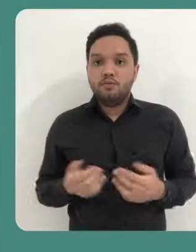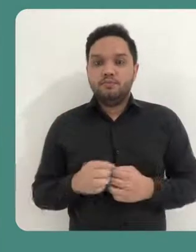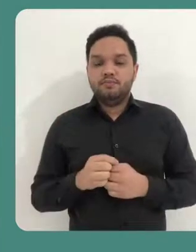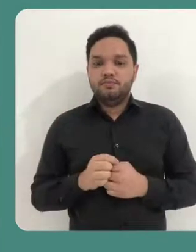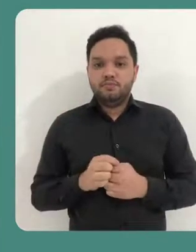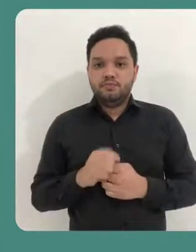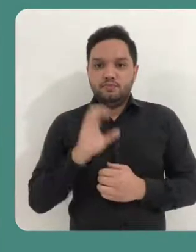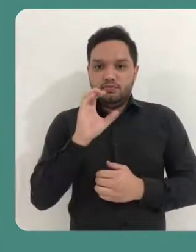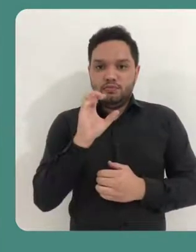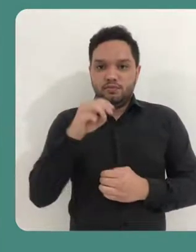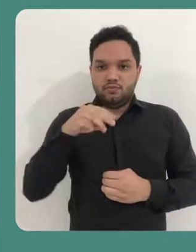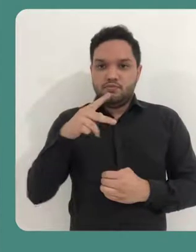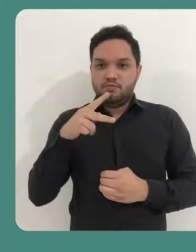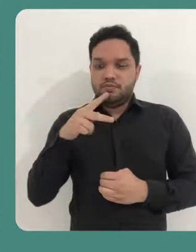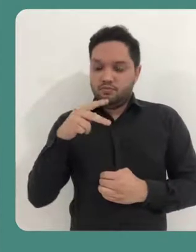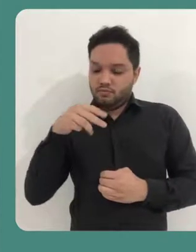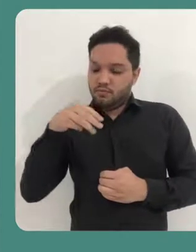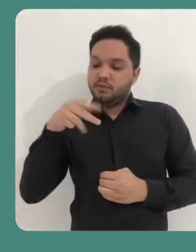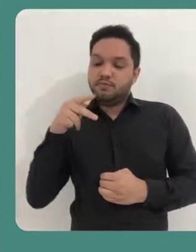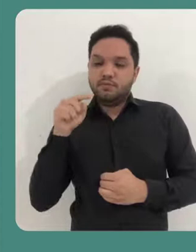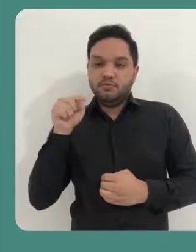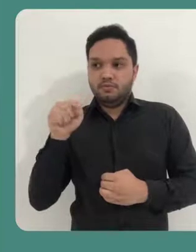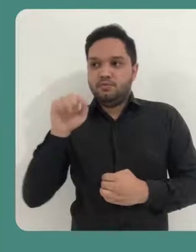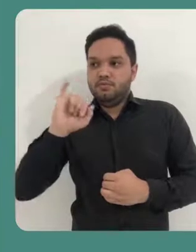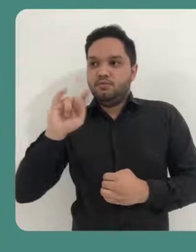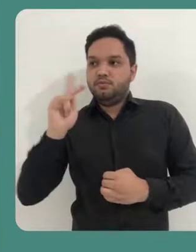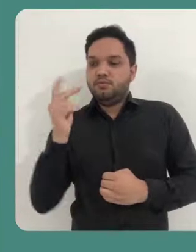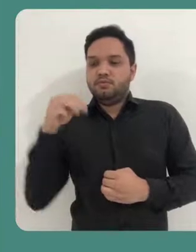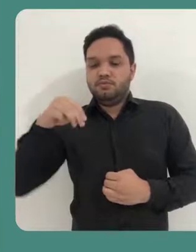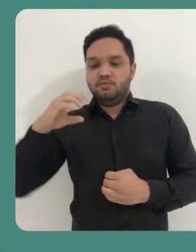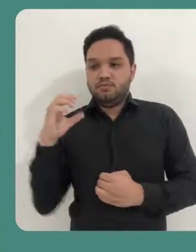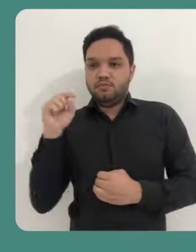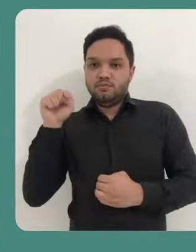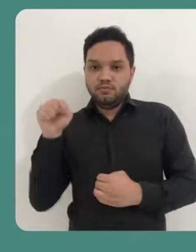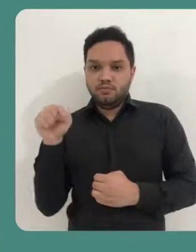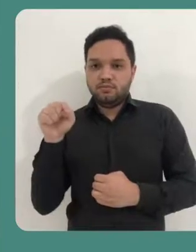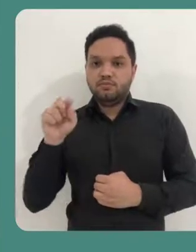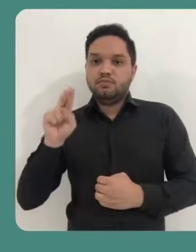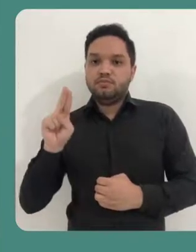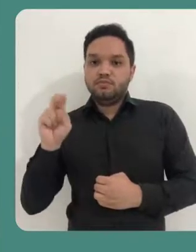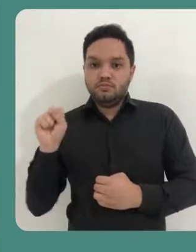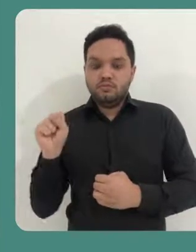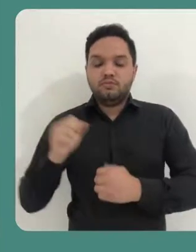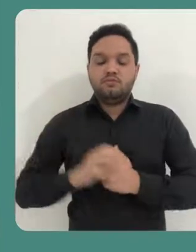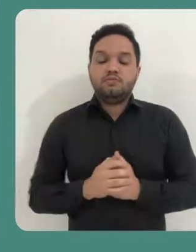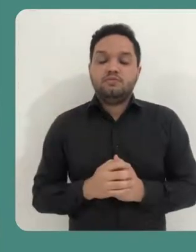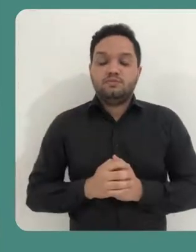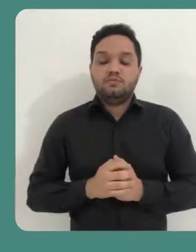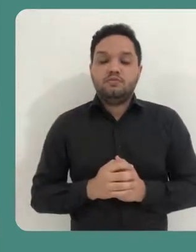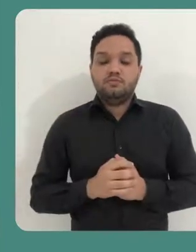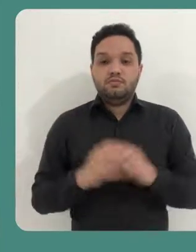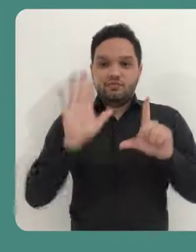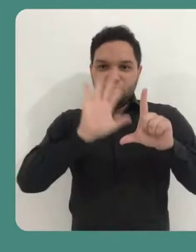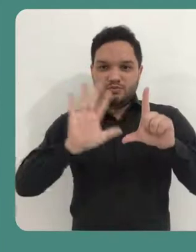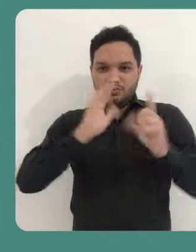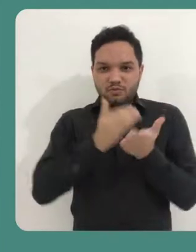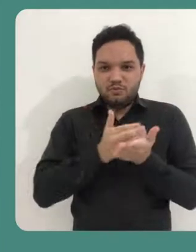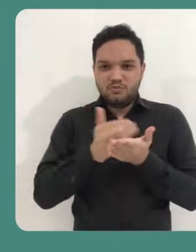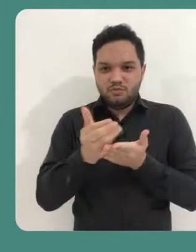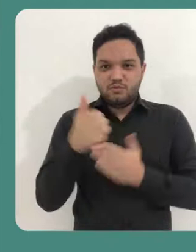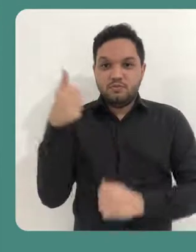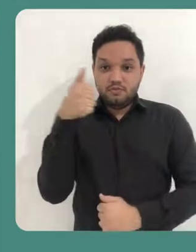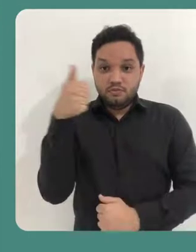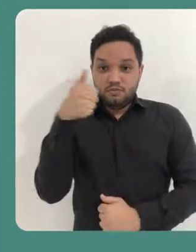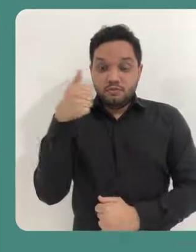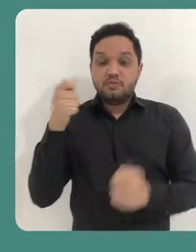seguinte endereço eletrônico, cimap.ihmc.us. Na página